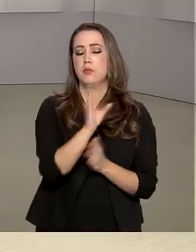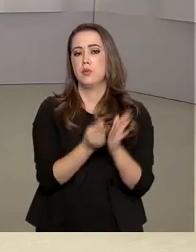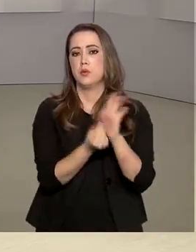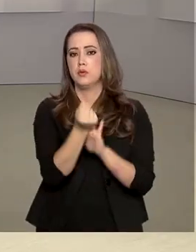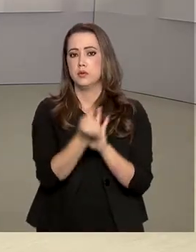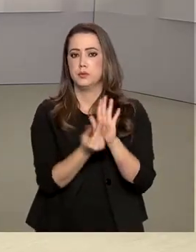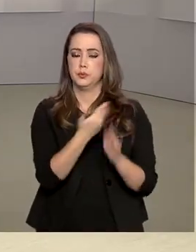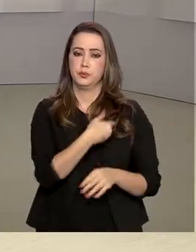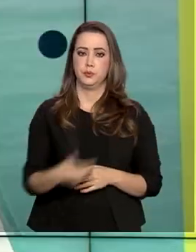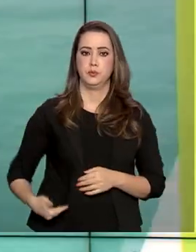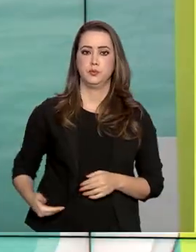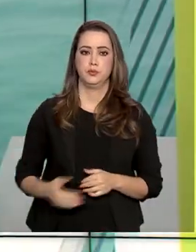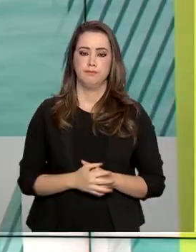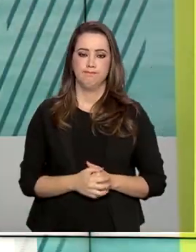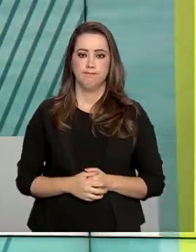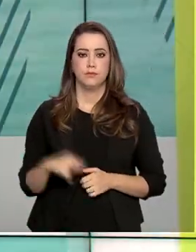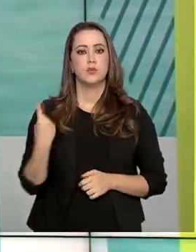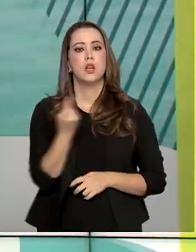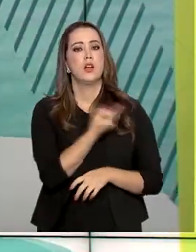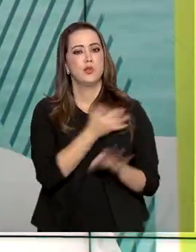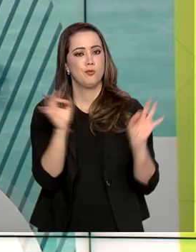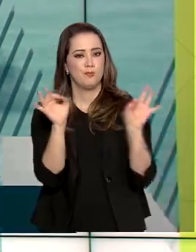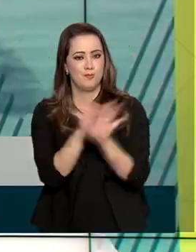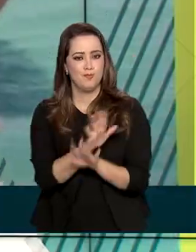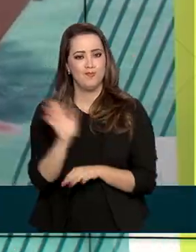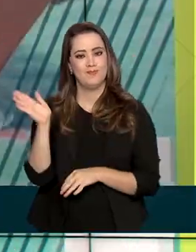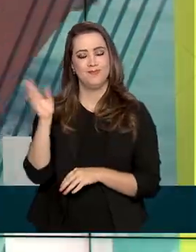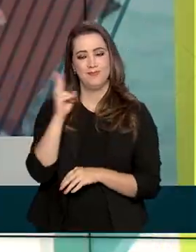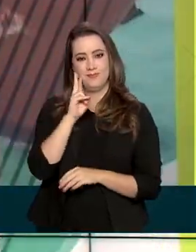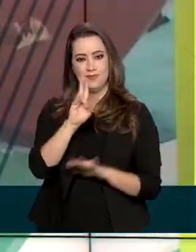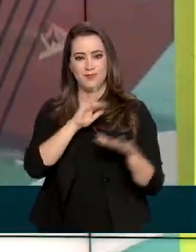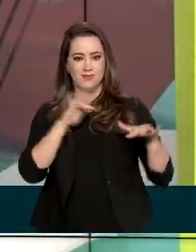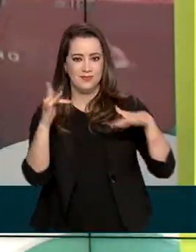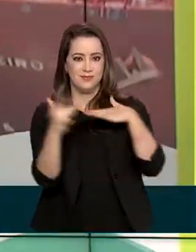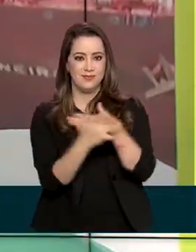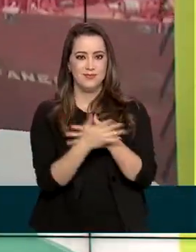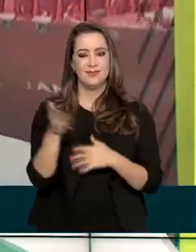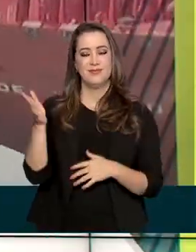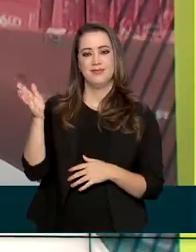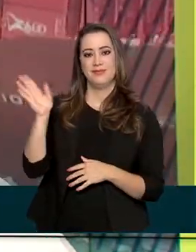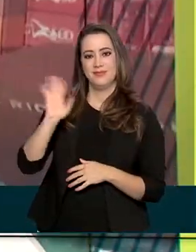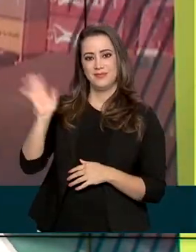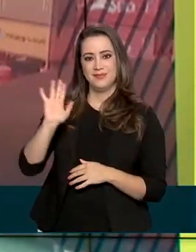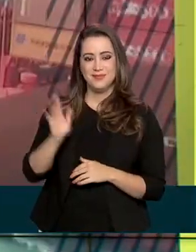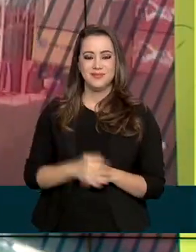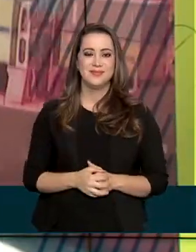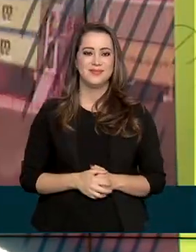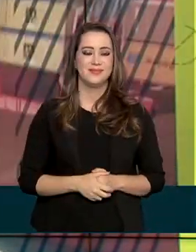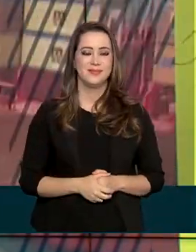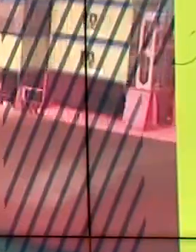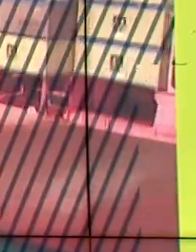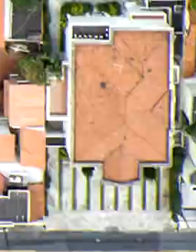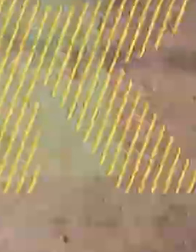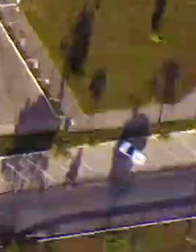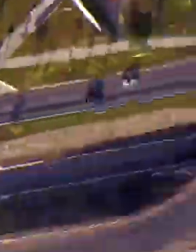contas de governo. A gente fica por aqui. Nos acompanhe nas nossas redes sociais. Até a próxima edição.